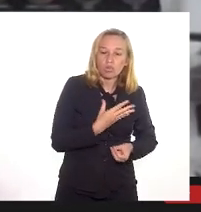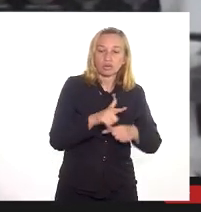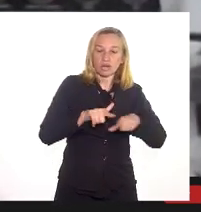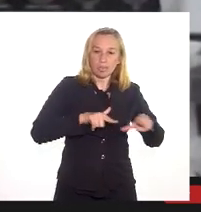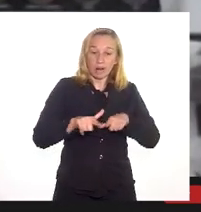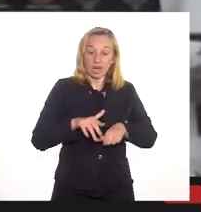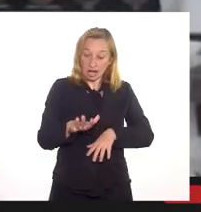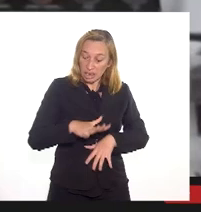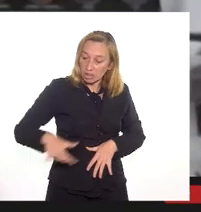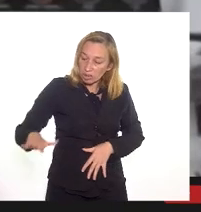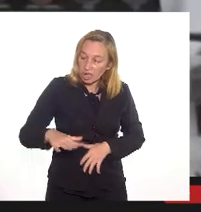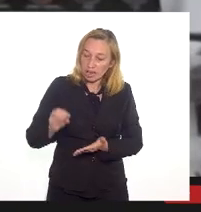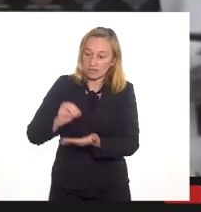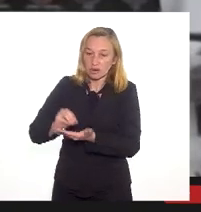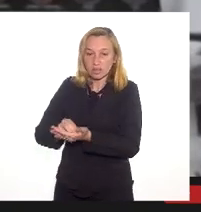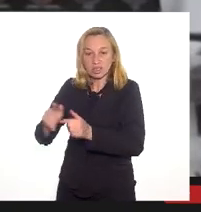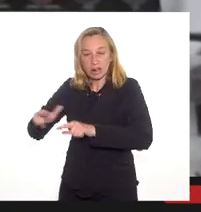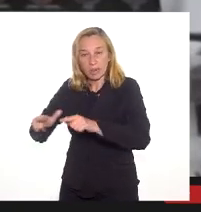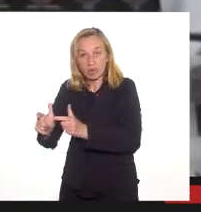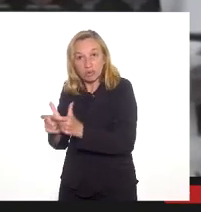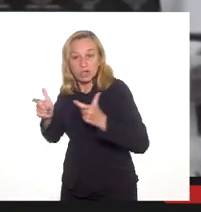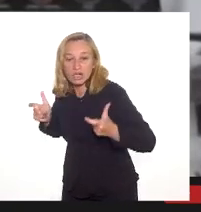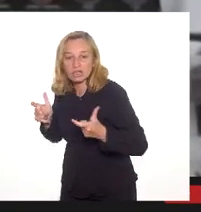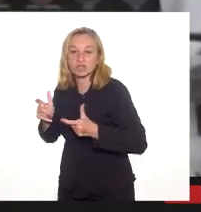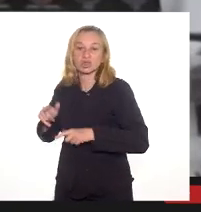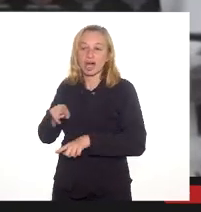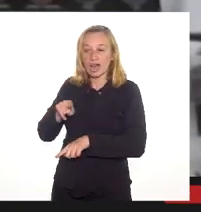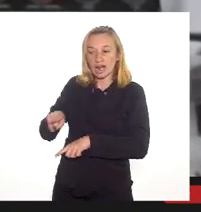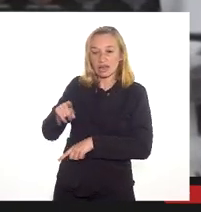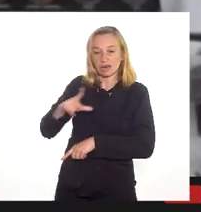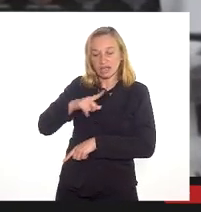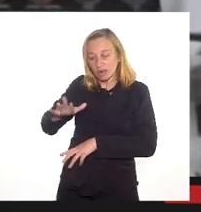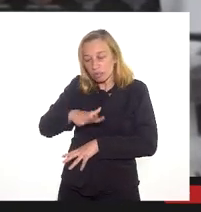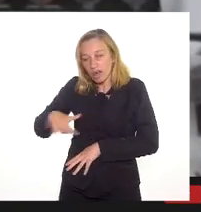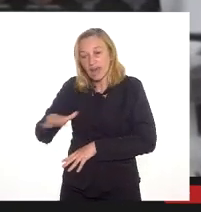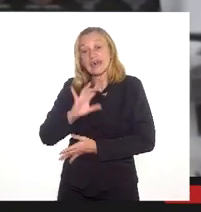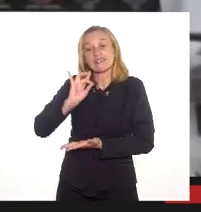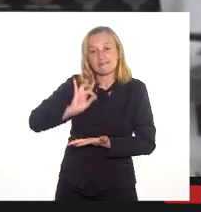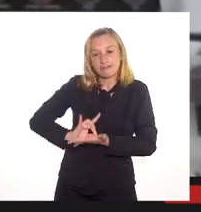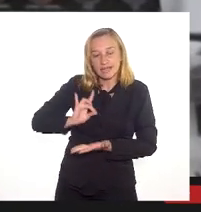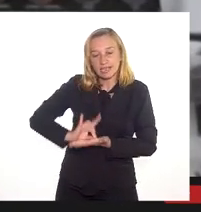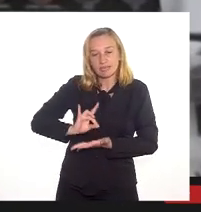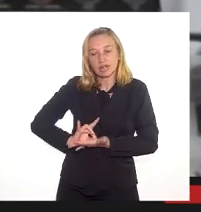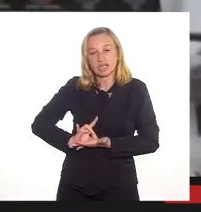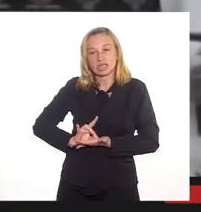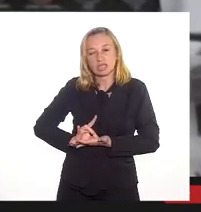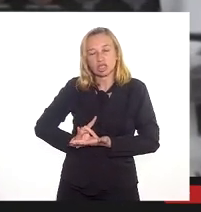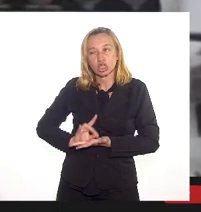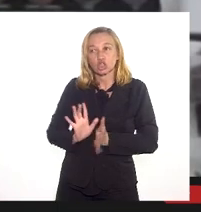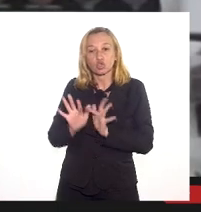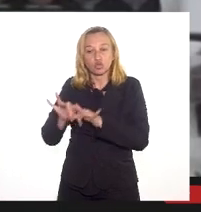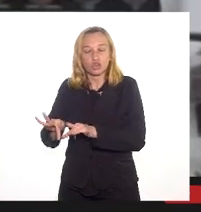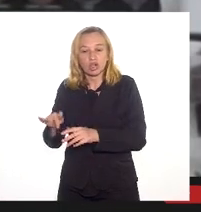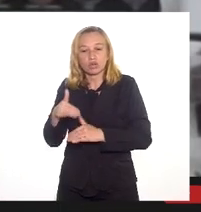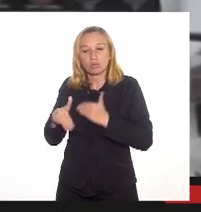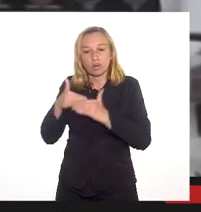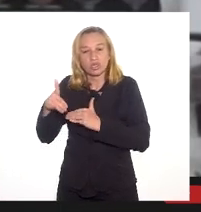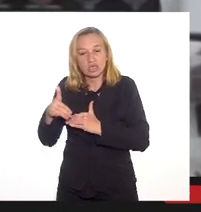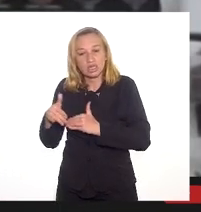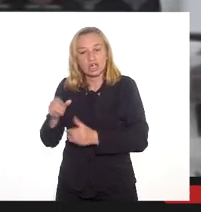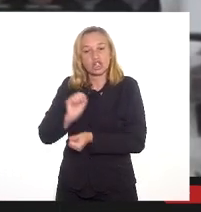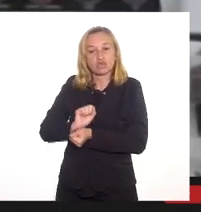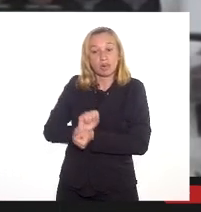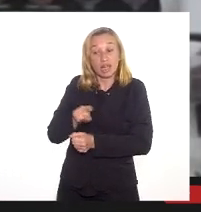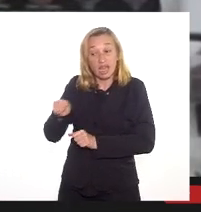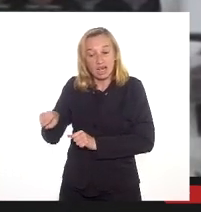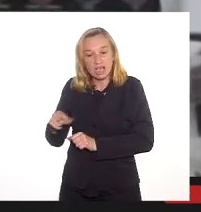um índice de desemprego muito grande, então a gente vai ter ali uma área realmente que a gente, no final desse processo, gente espera